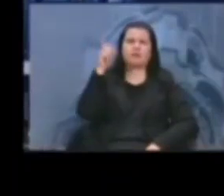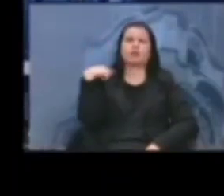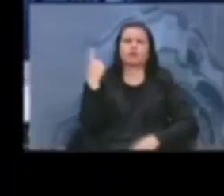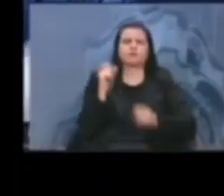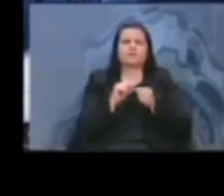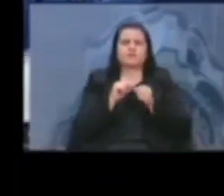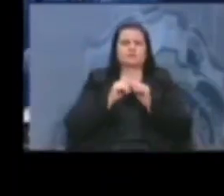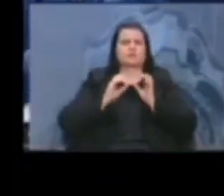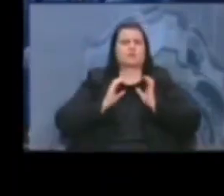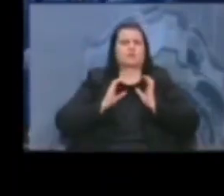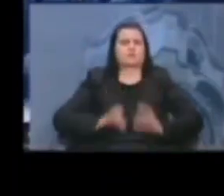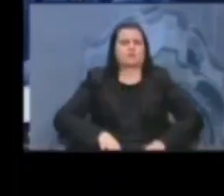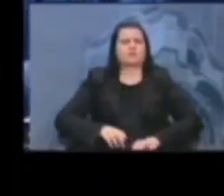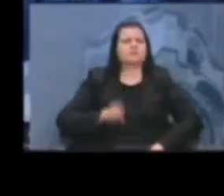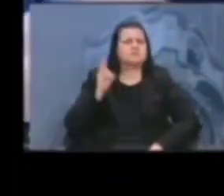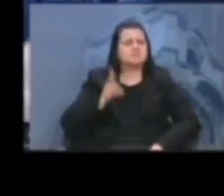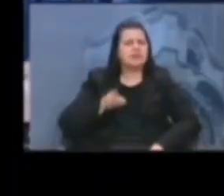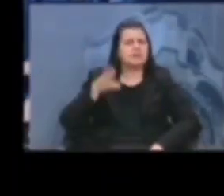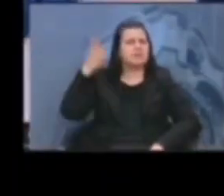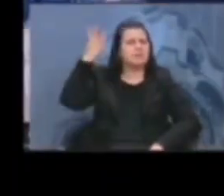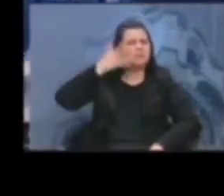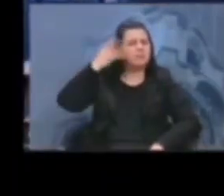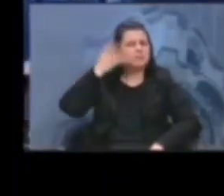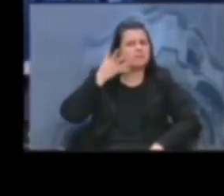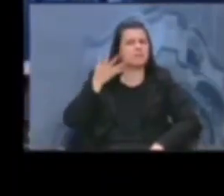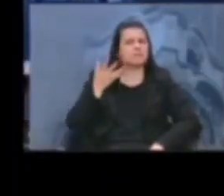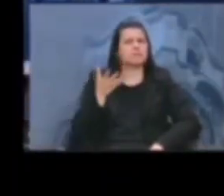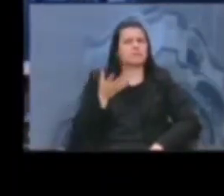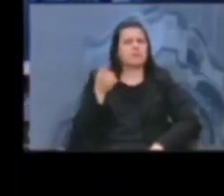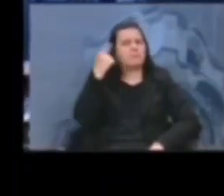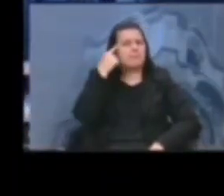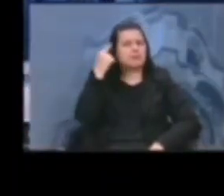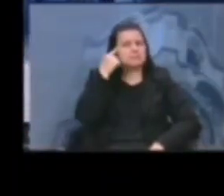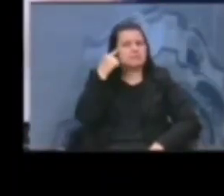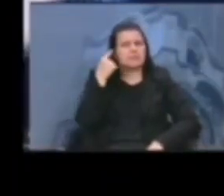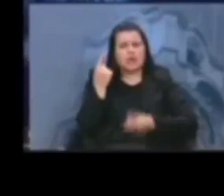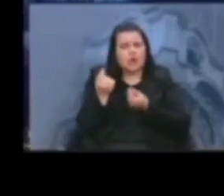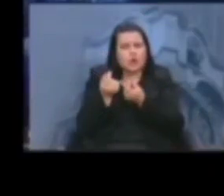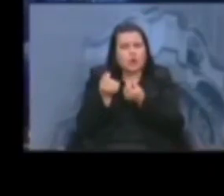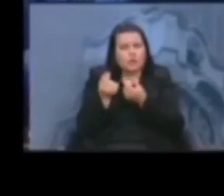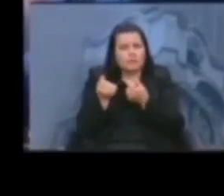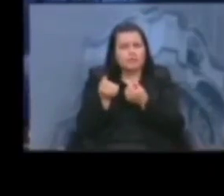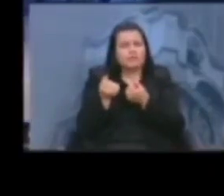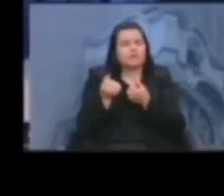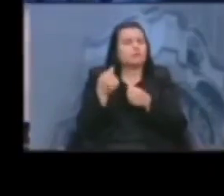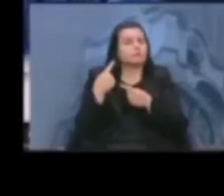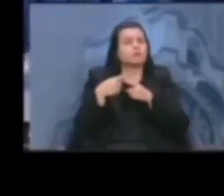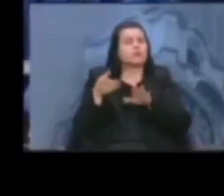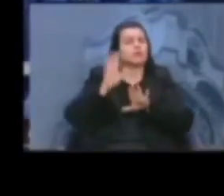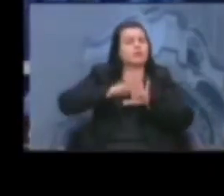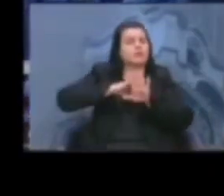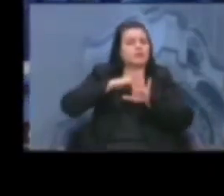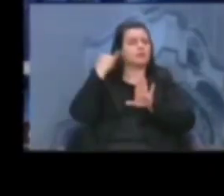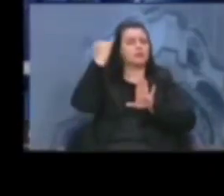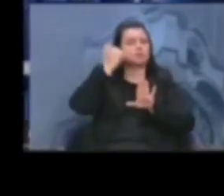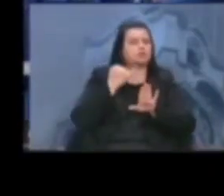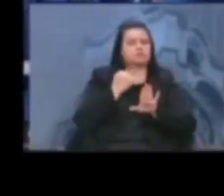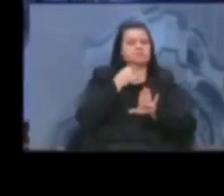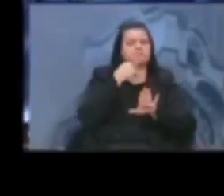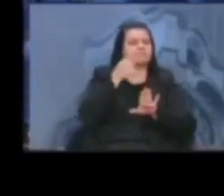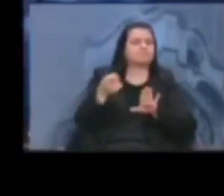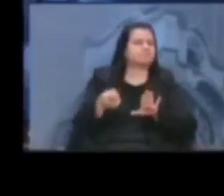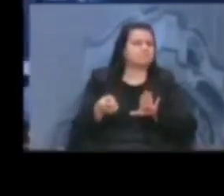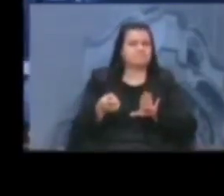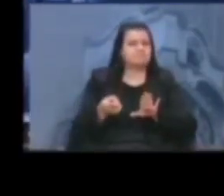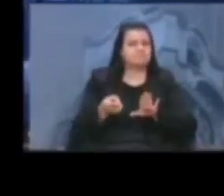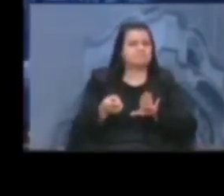e sempre se utilize desse discurso da pauta econômica para legitimar uma ideologia que não tem fundamento nem econômico